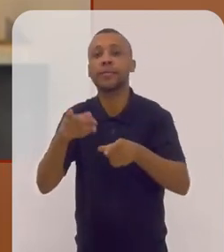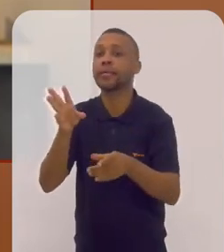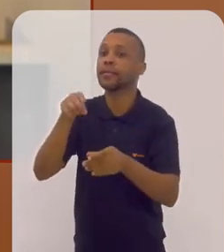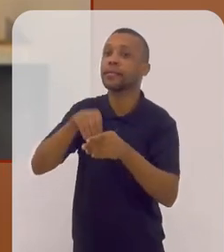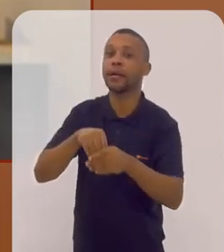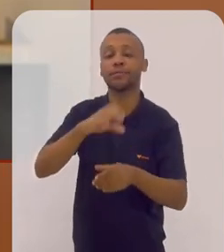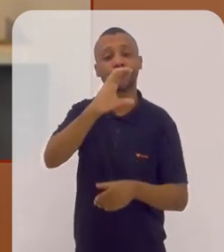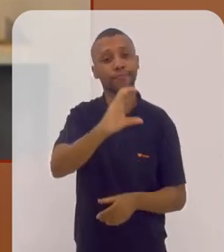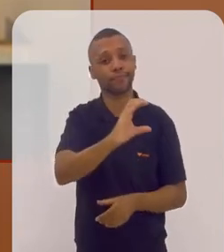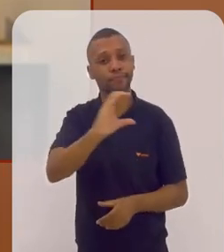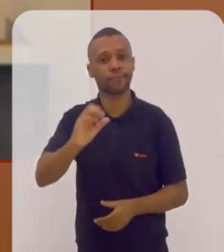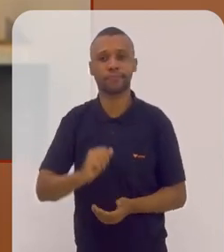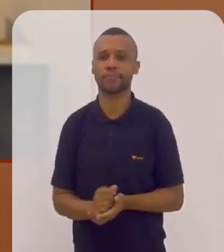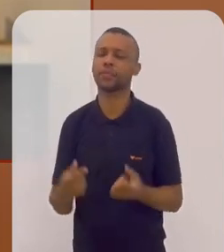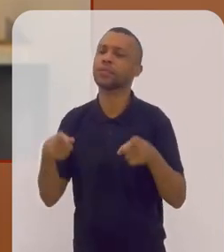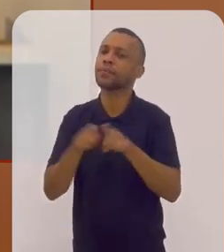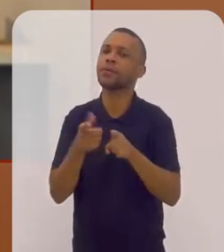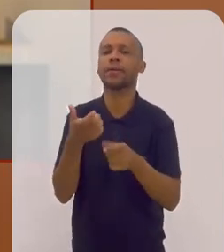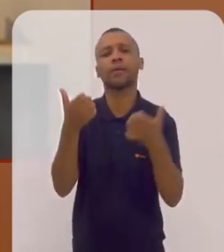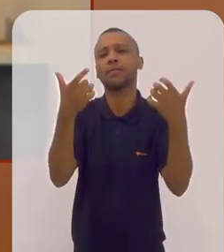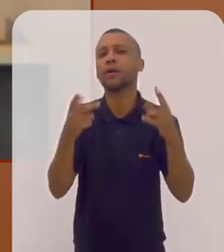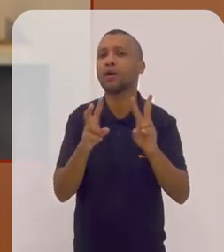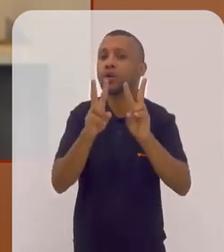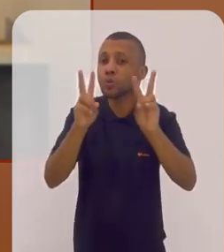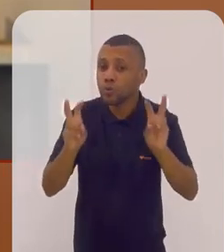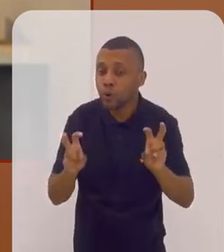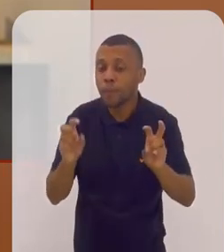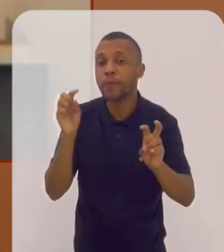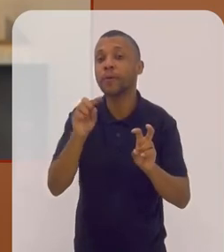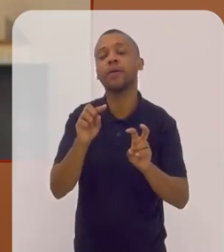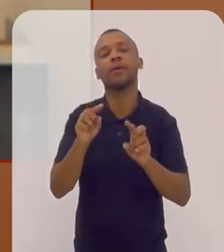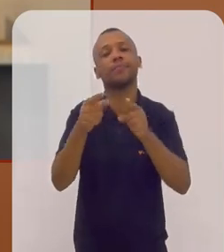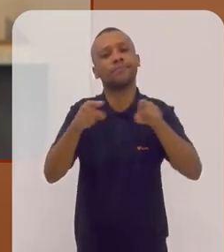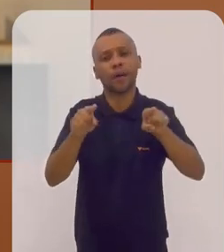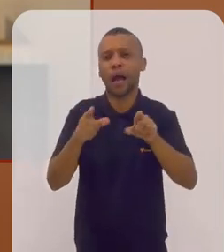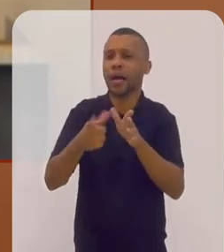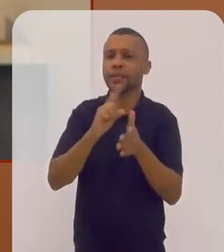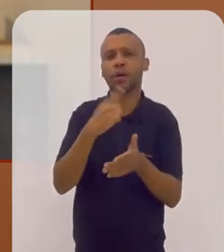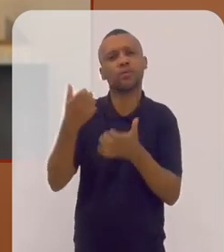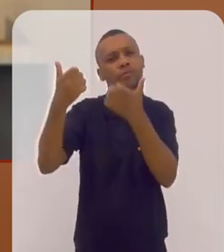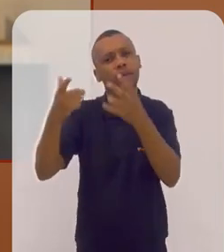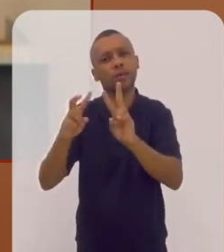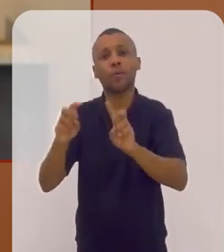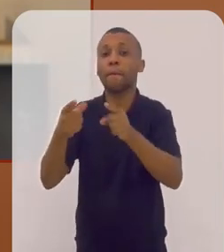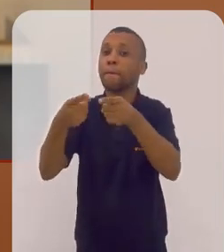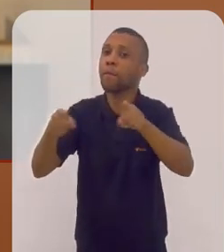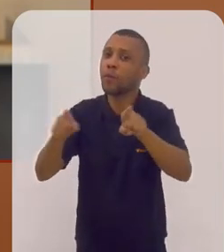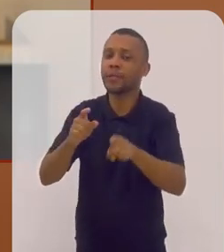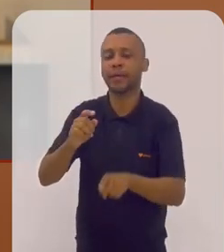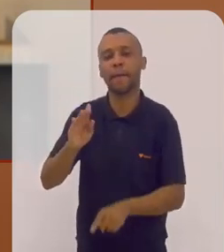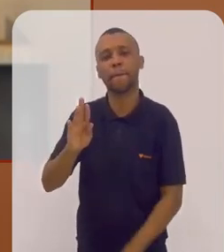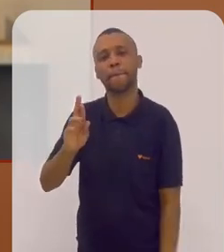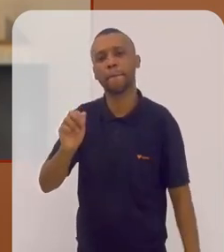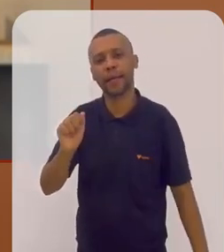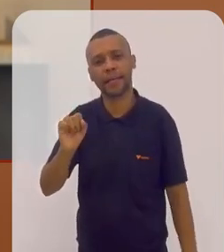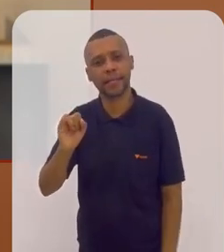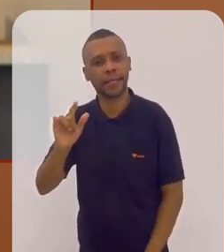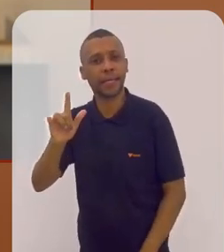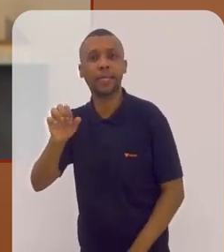igrejas. E aí, eu queria falar um pouquinho também sobre esse projeto antes da gente entrar no Música Brasilis e também sobre